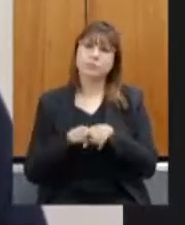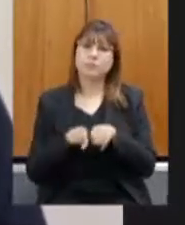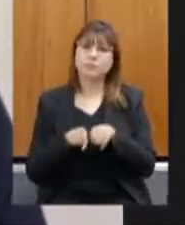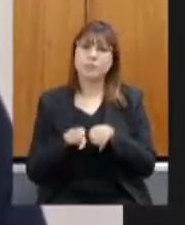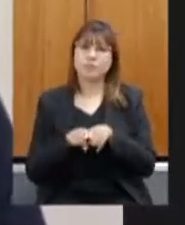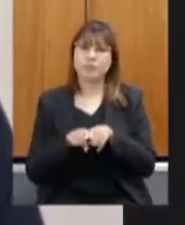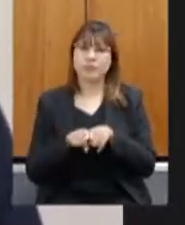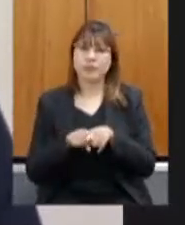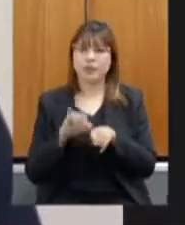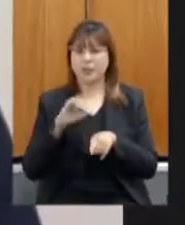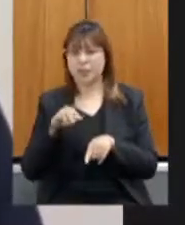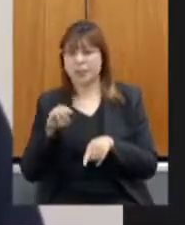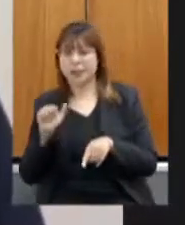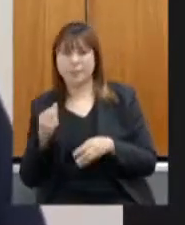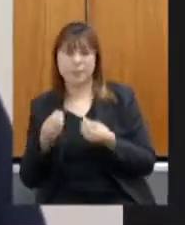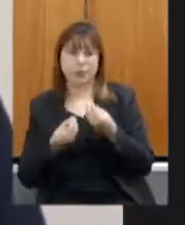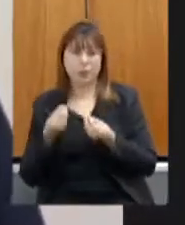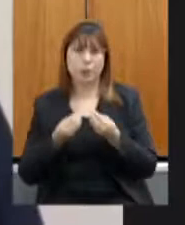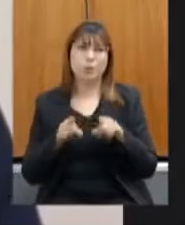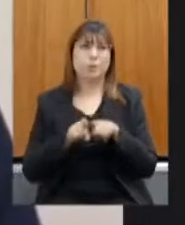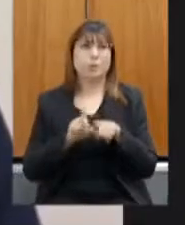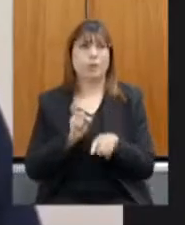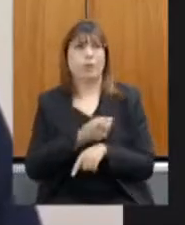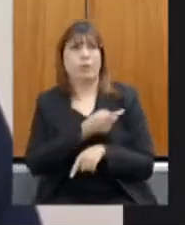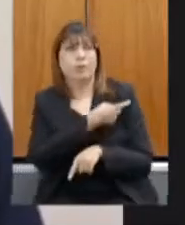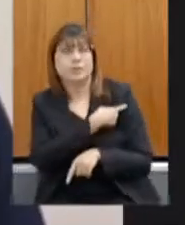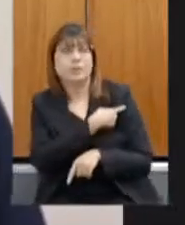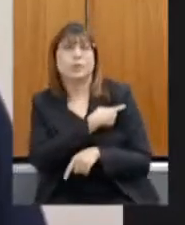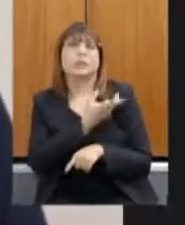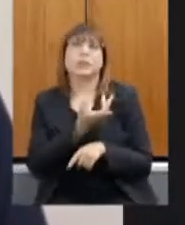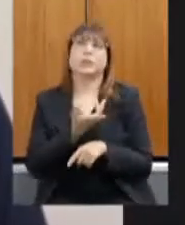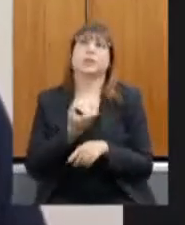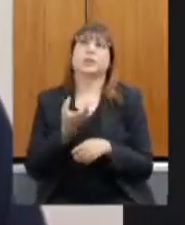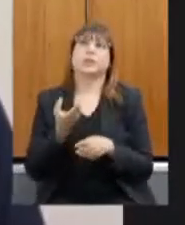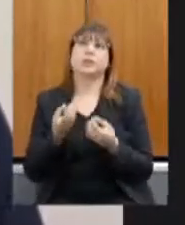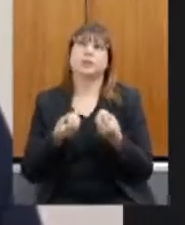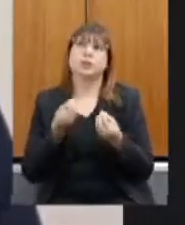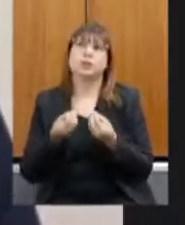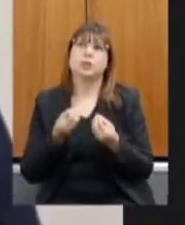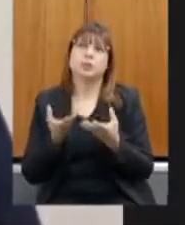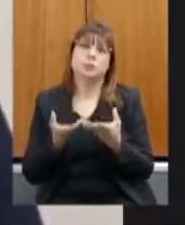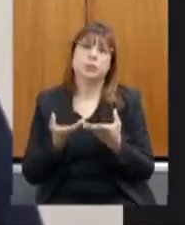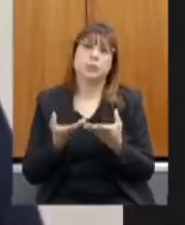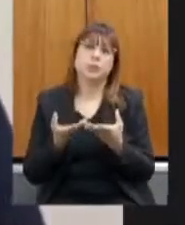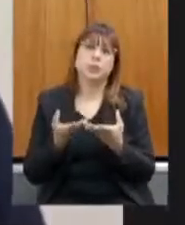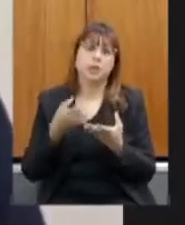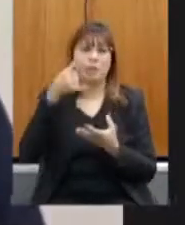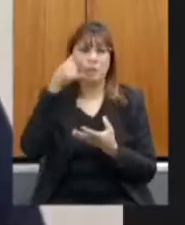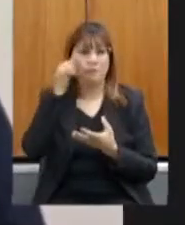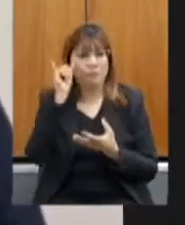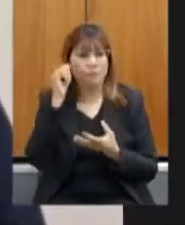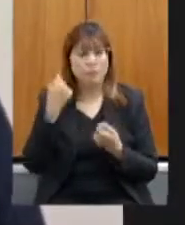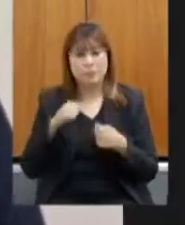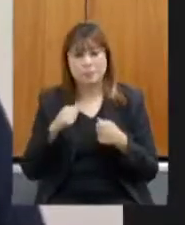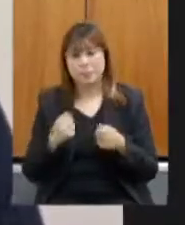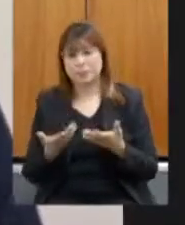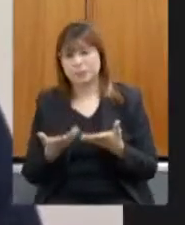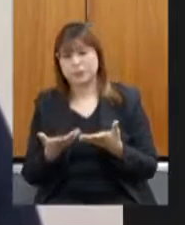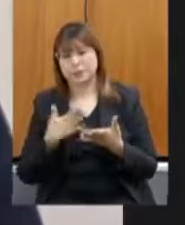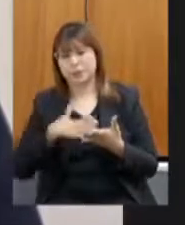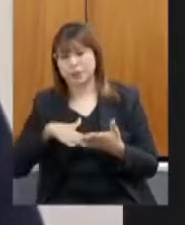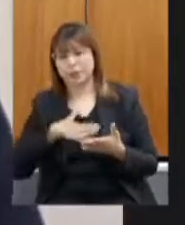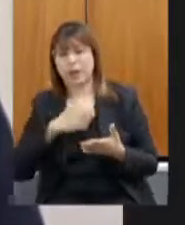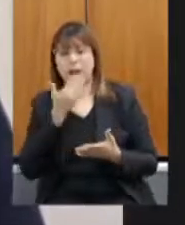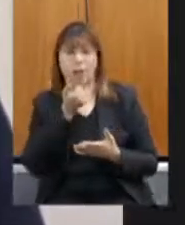passar pelo imã questão de vacinação questão de de quarto para a vaca falando que a vaca tem que estar bem alimentada descansada